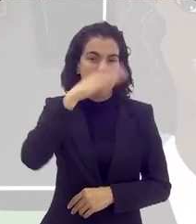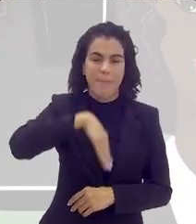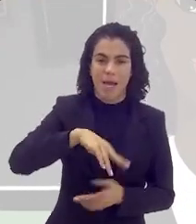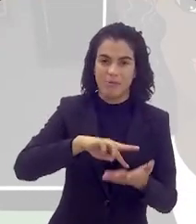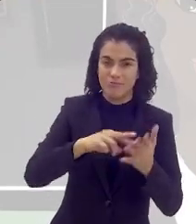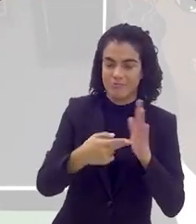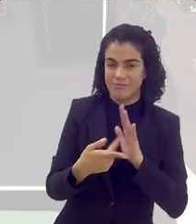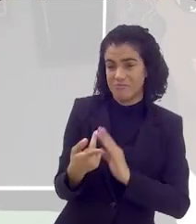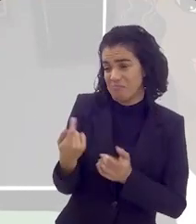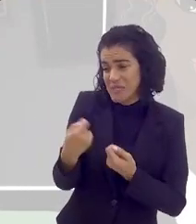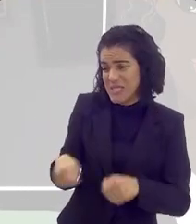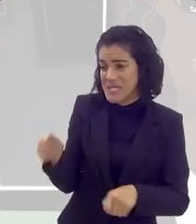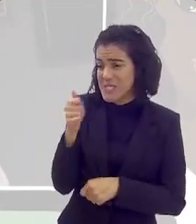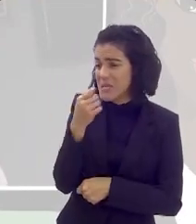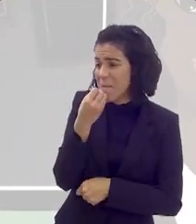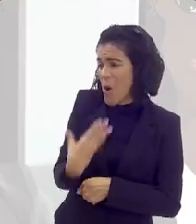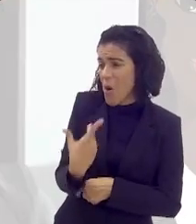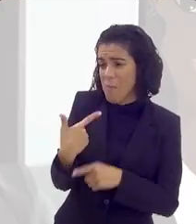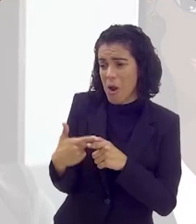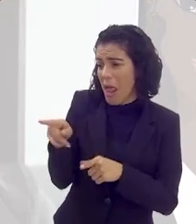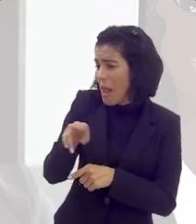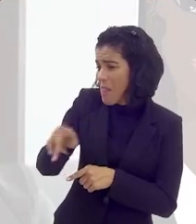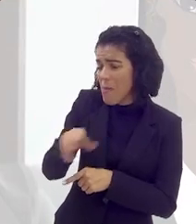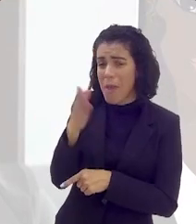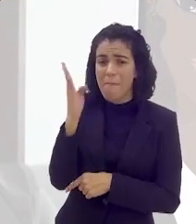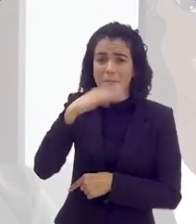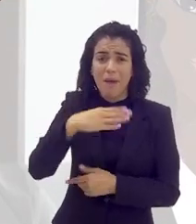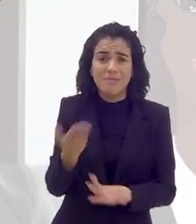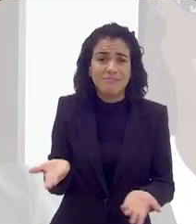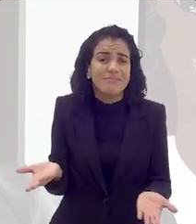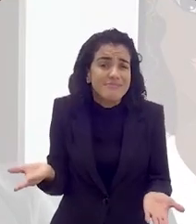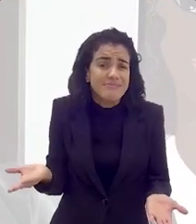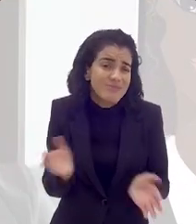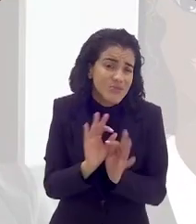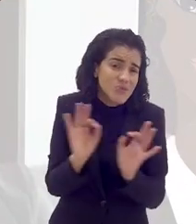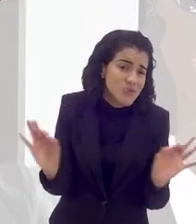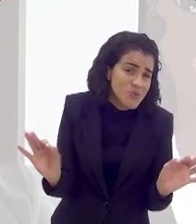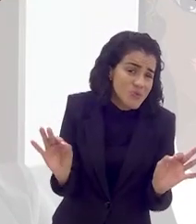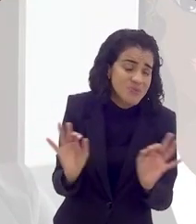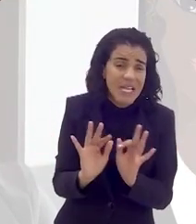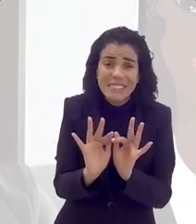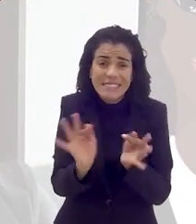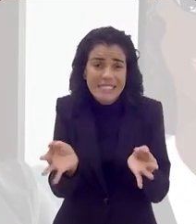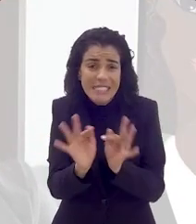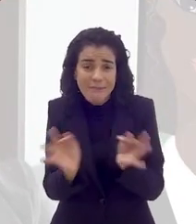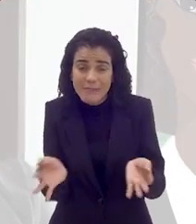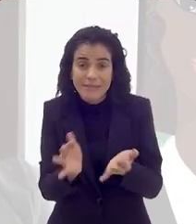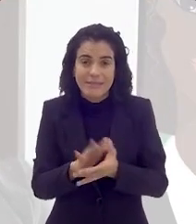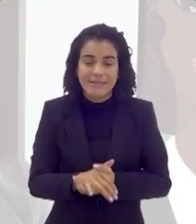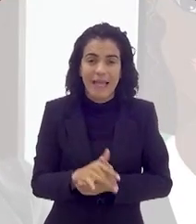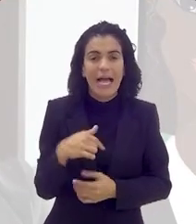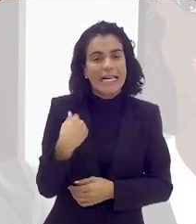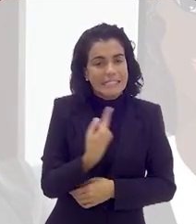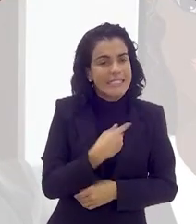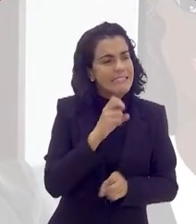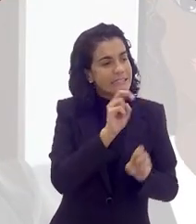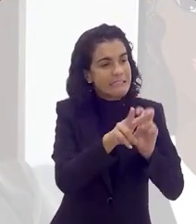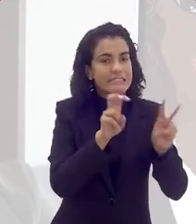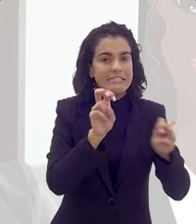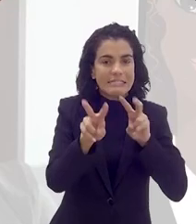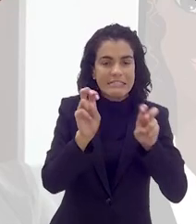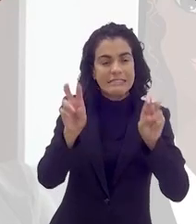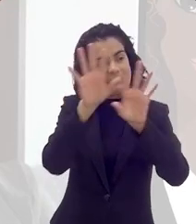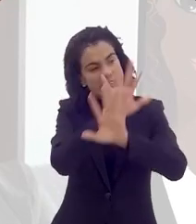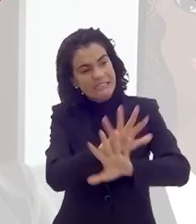não é de má, então, não precisa ser boa, porque ela não é má. má. Então, tá tudo certo, é simplificar isso. Infelizmente, a gente